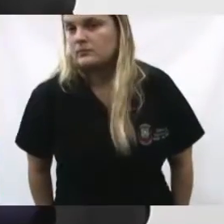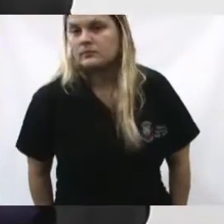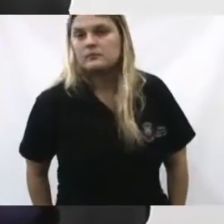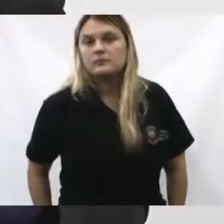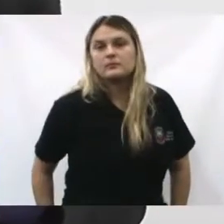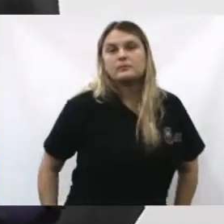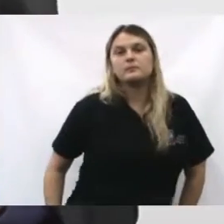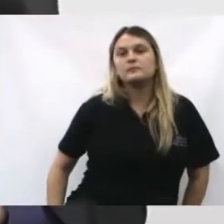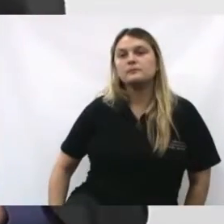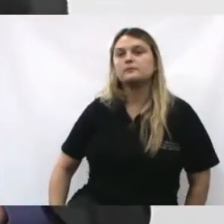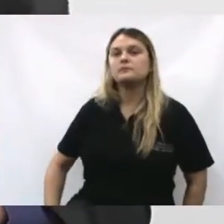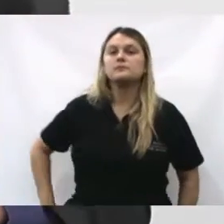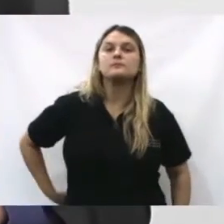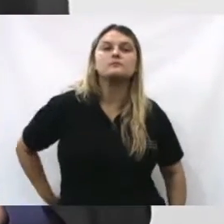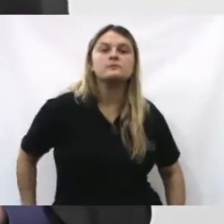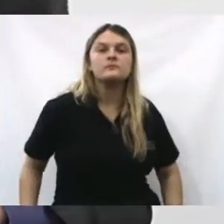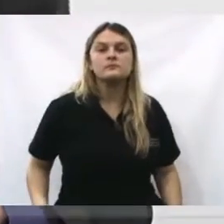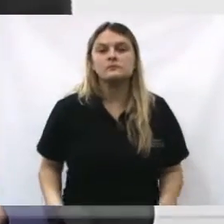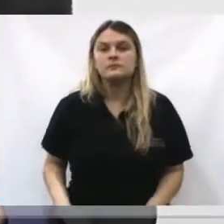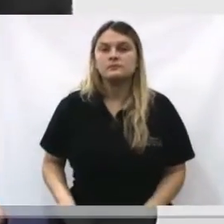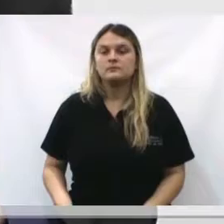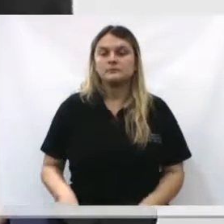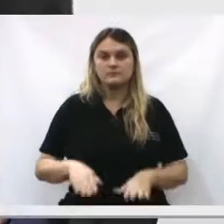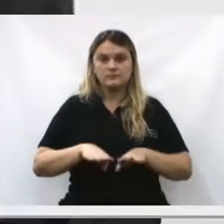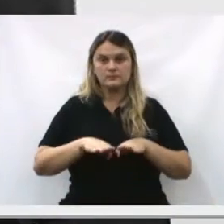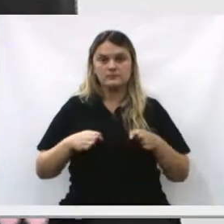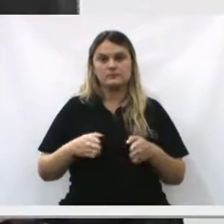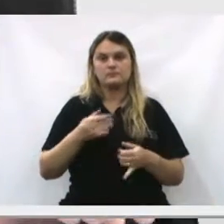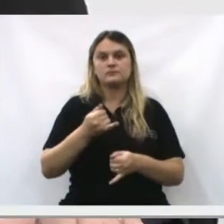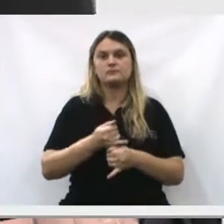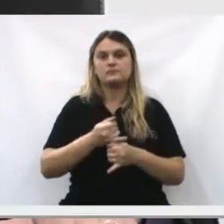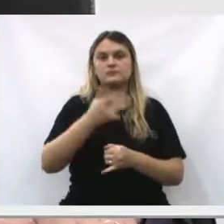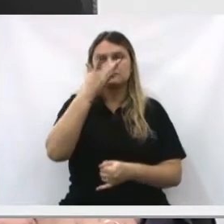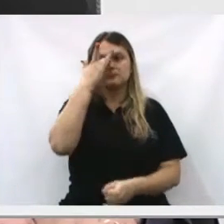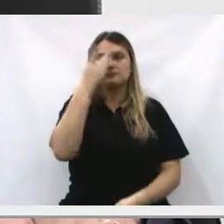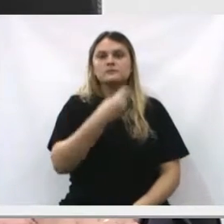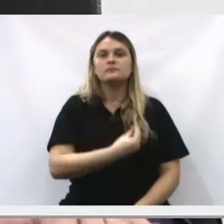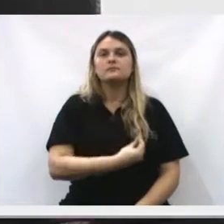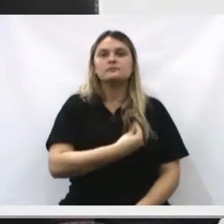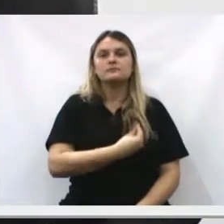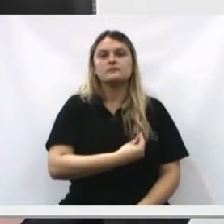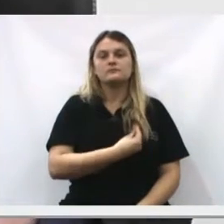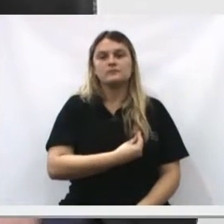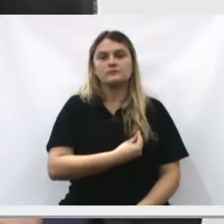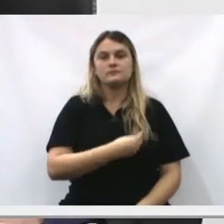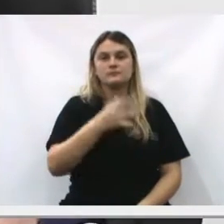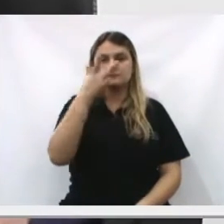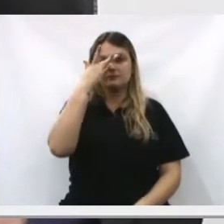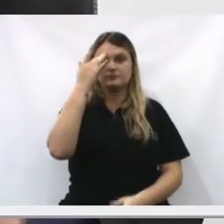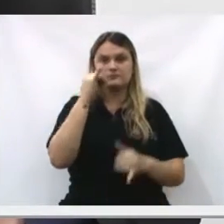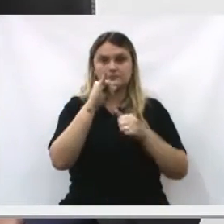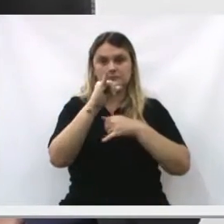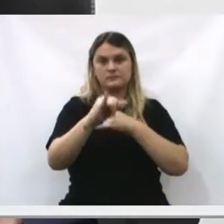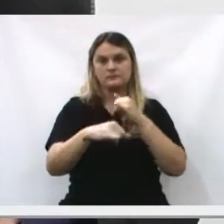Mesa diretora, senhores vereadores, munícipes aqui presentes,